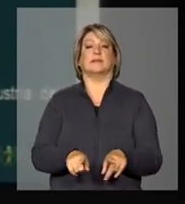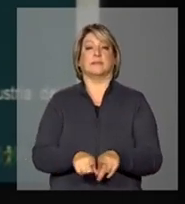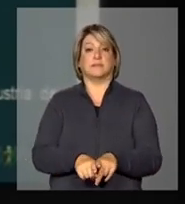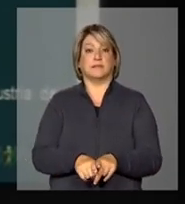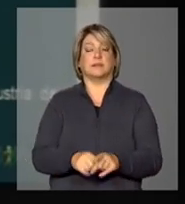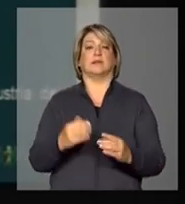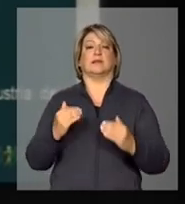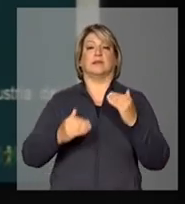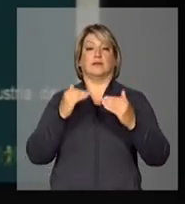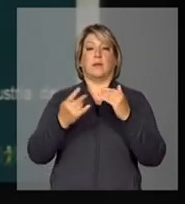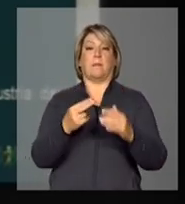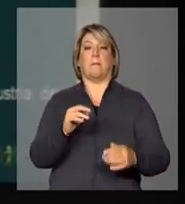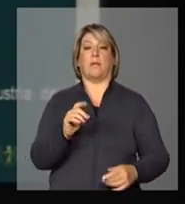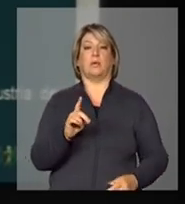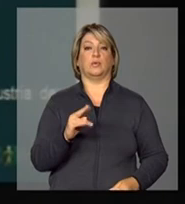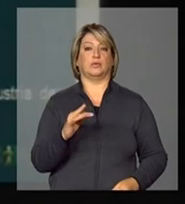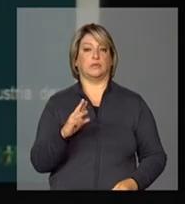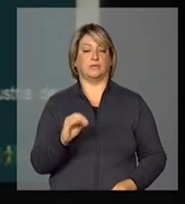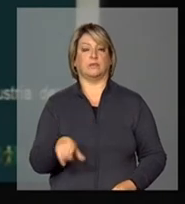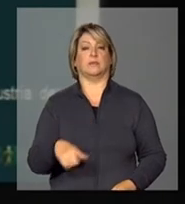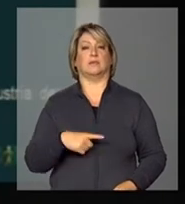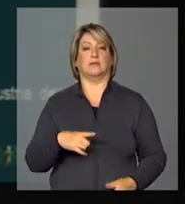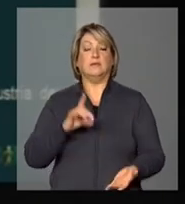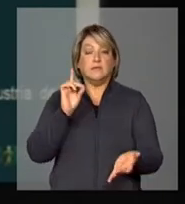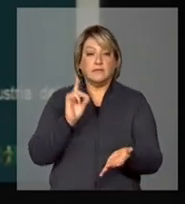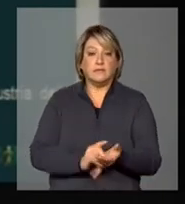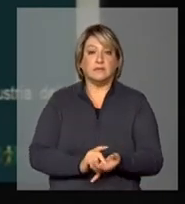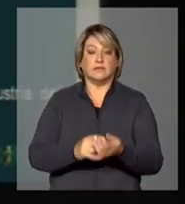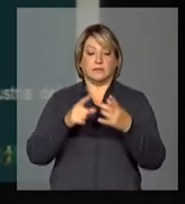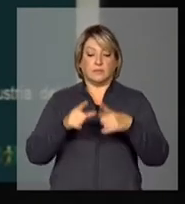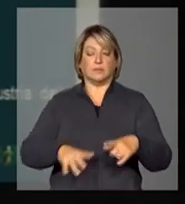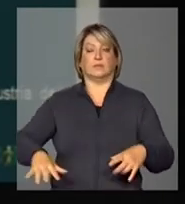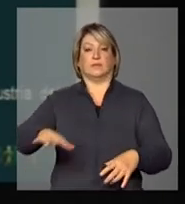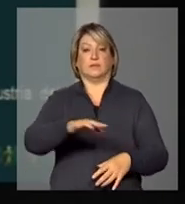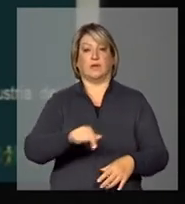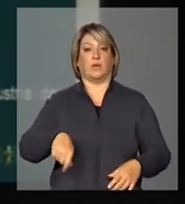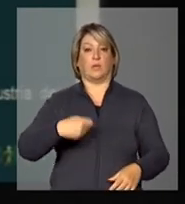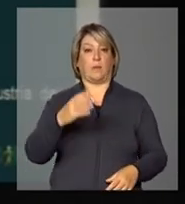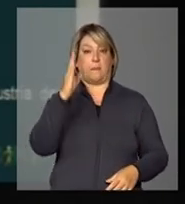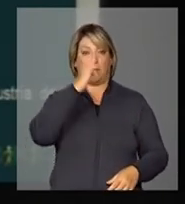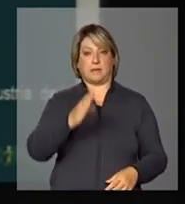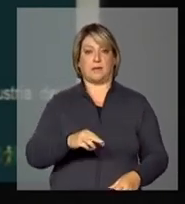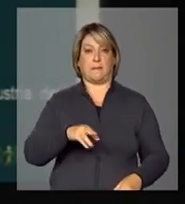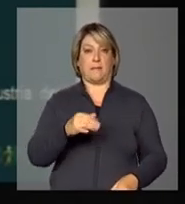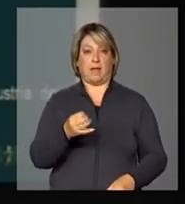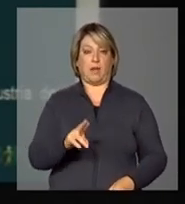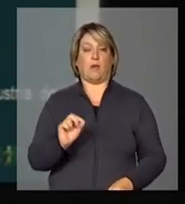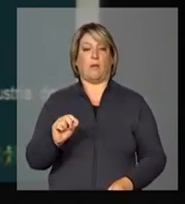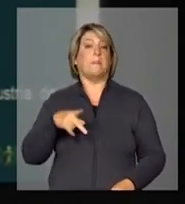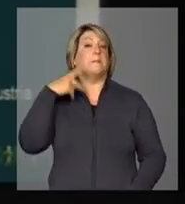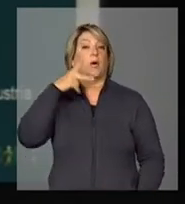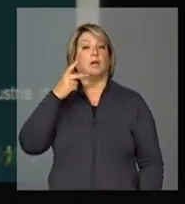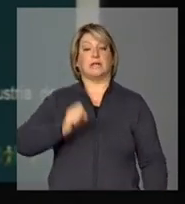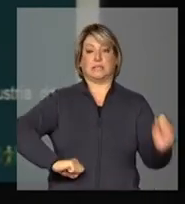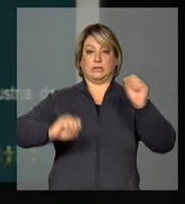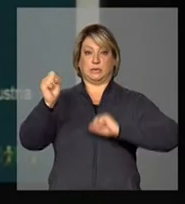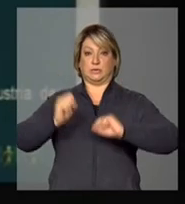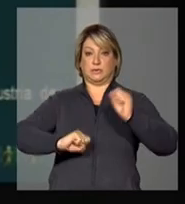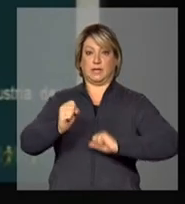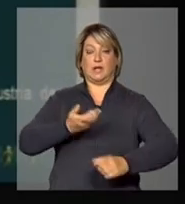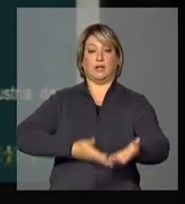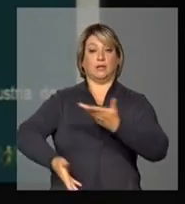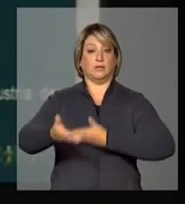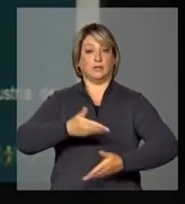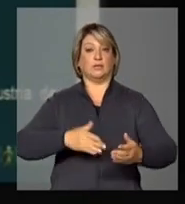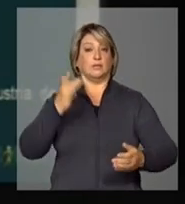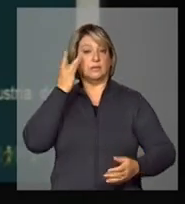produtivo, a efetiva regionalização do Brasil maior, da política industrial, articulada com